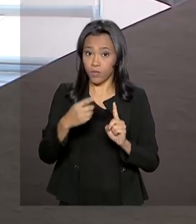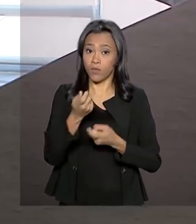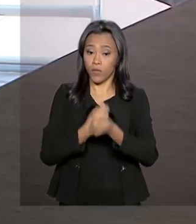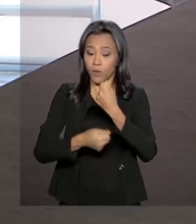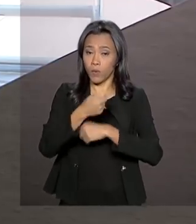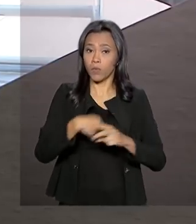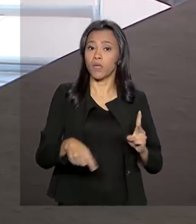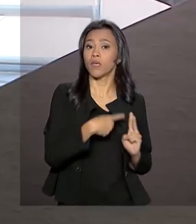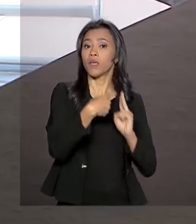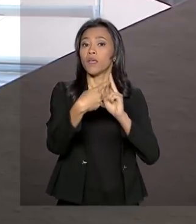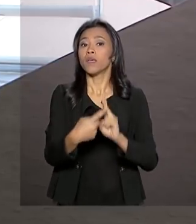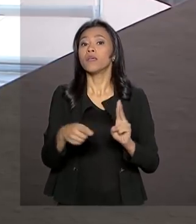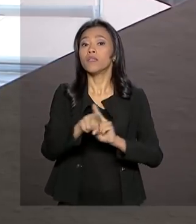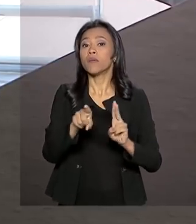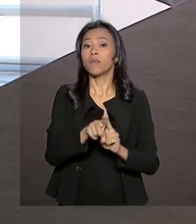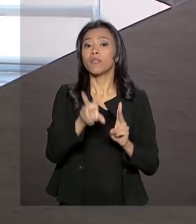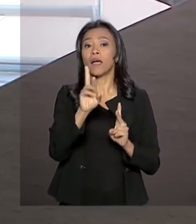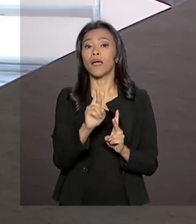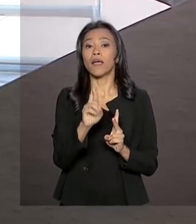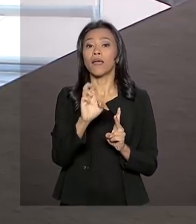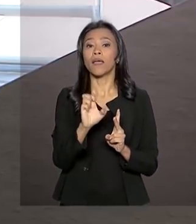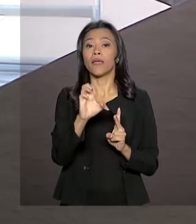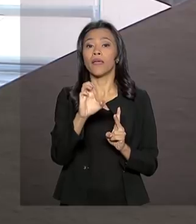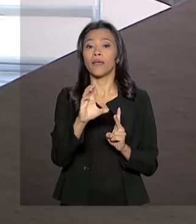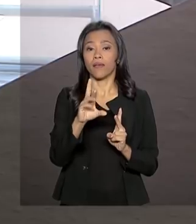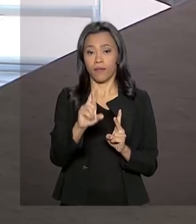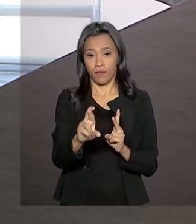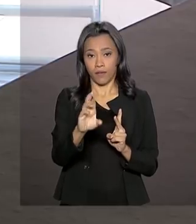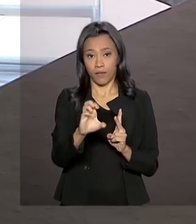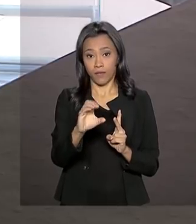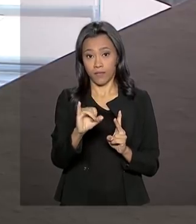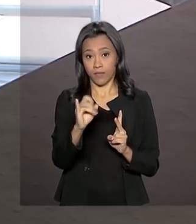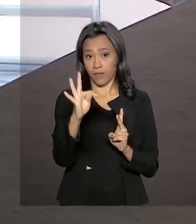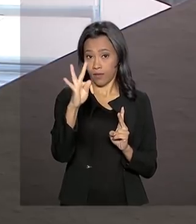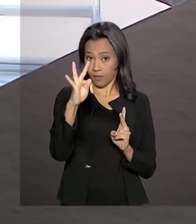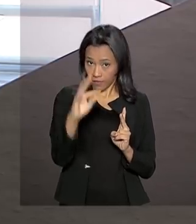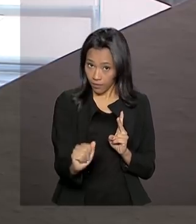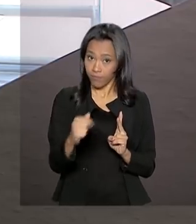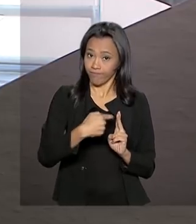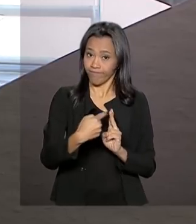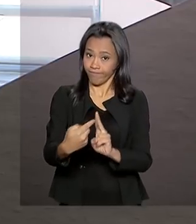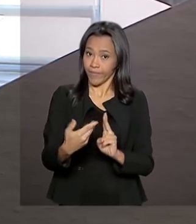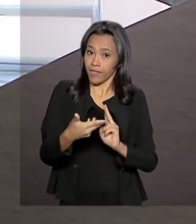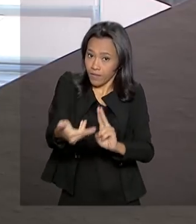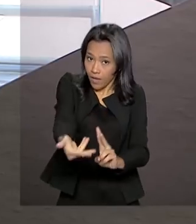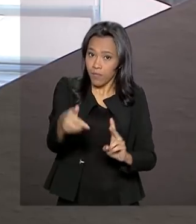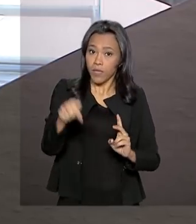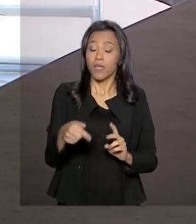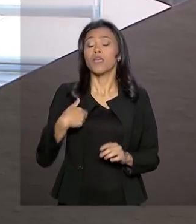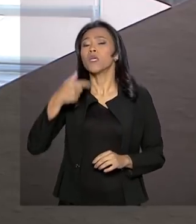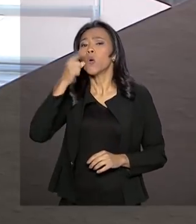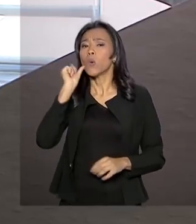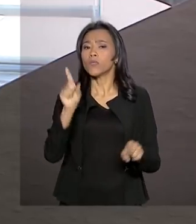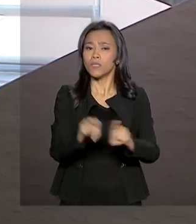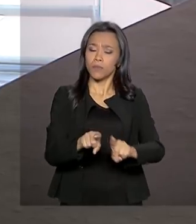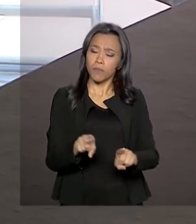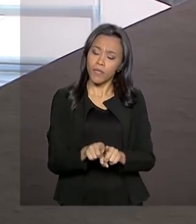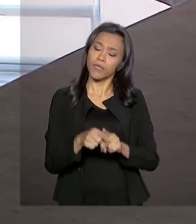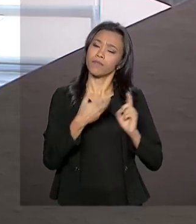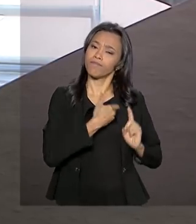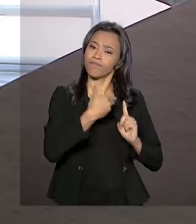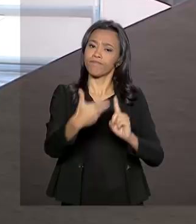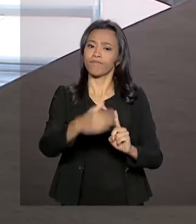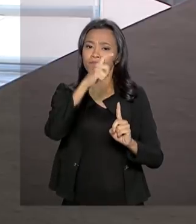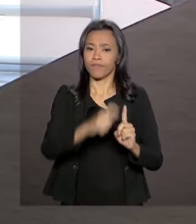Receita Federal, Marco Sintra. E no domingo, ontem, Jair Bolsonaro recebeu no Palácio da Alvorada, o ministro